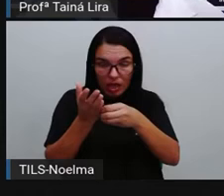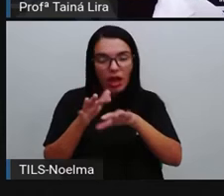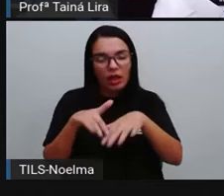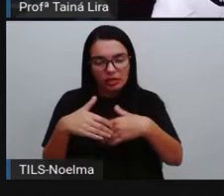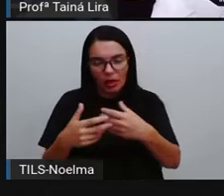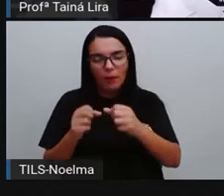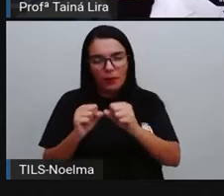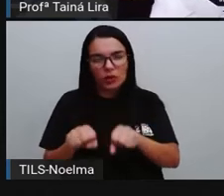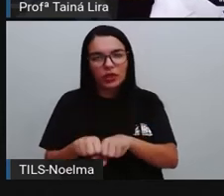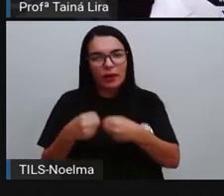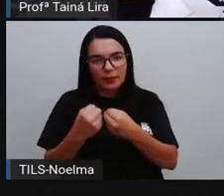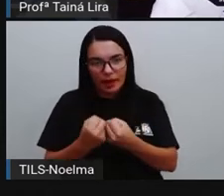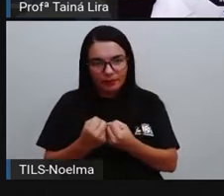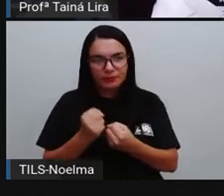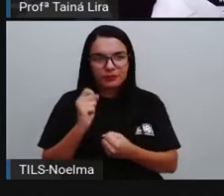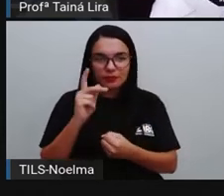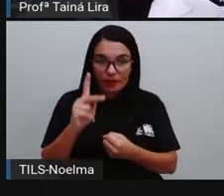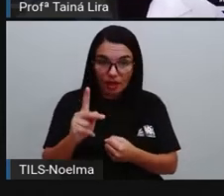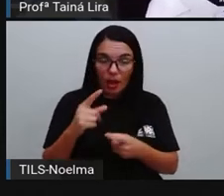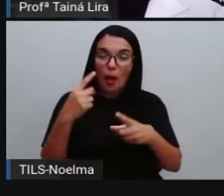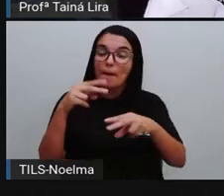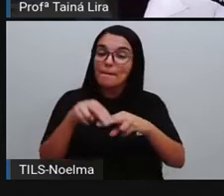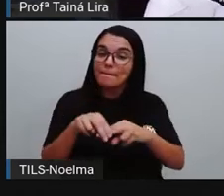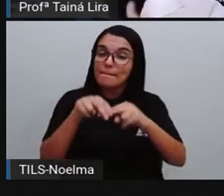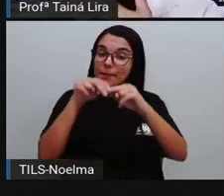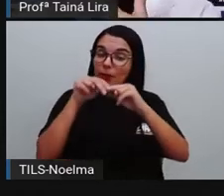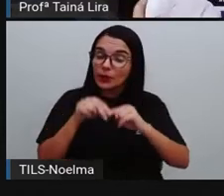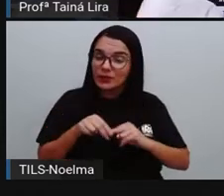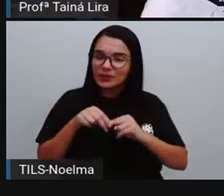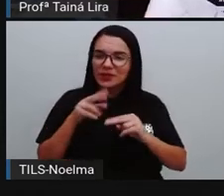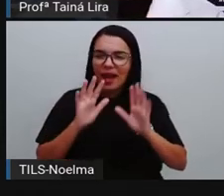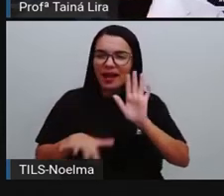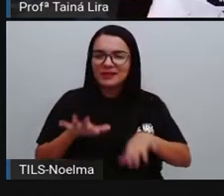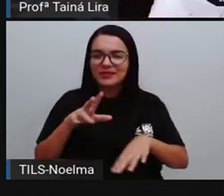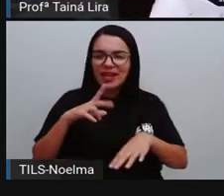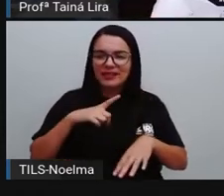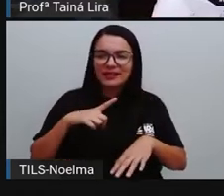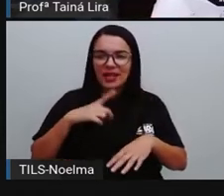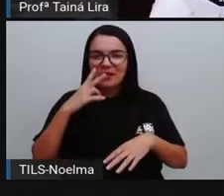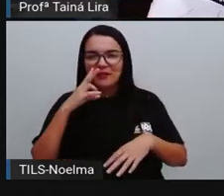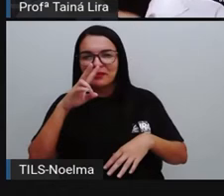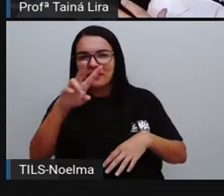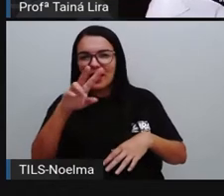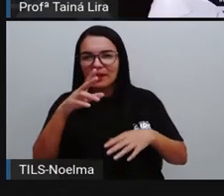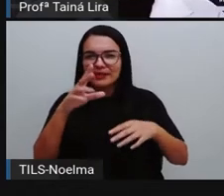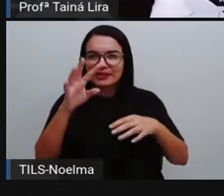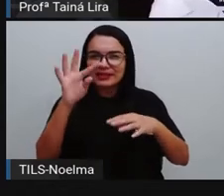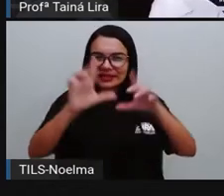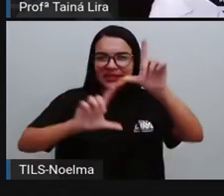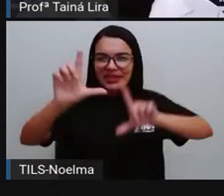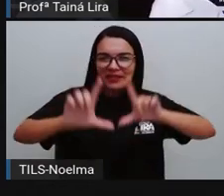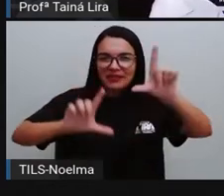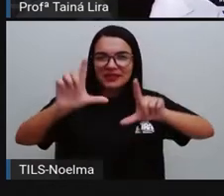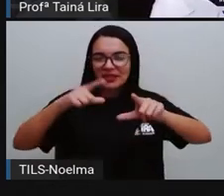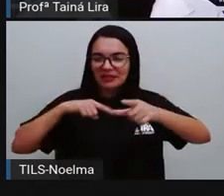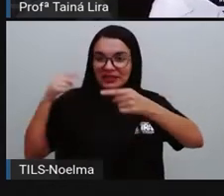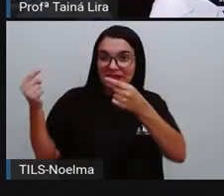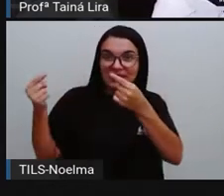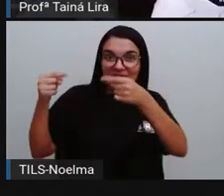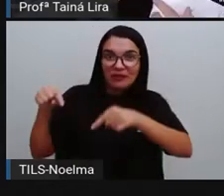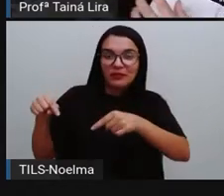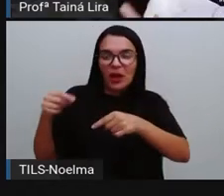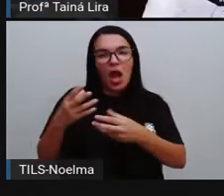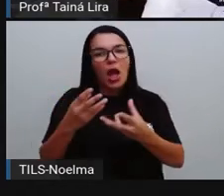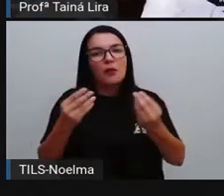essa taça pode quebrar, tá? É por isso que a gente vê nos programas esses desafios, e muitas pessoas